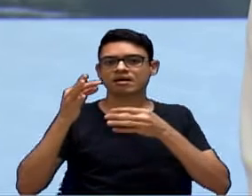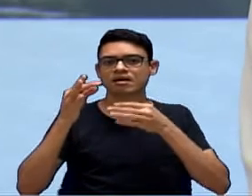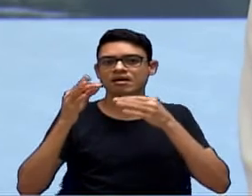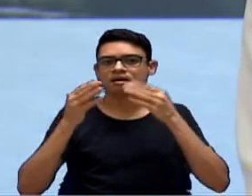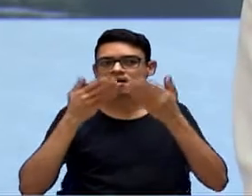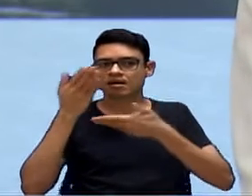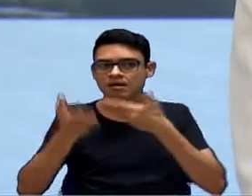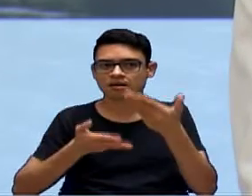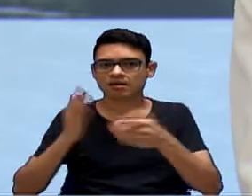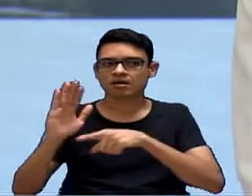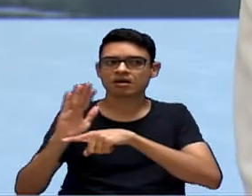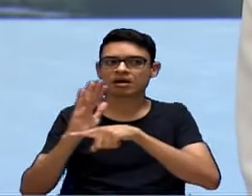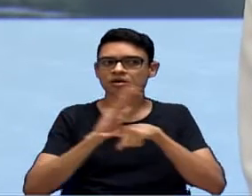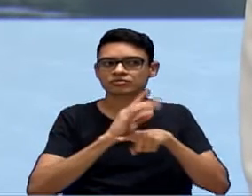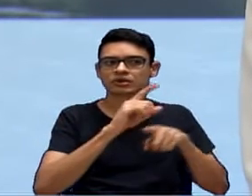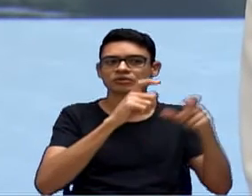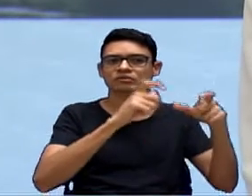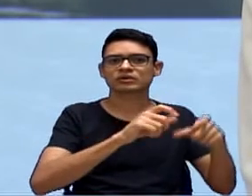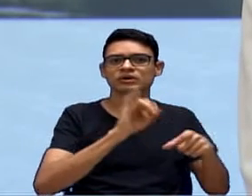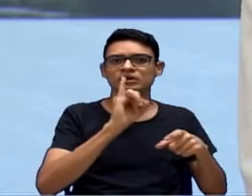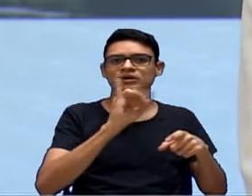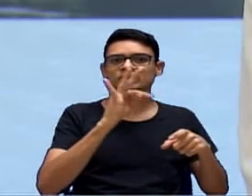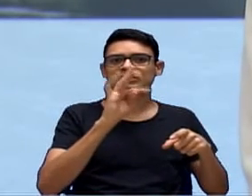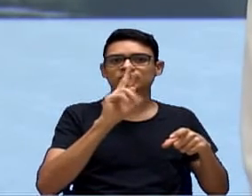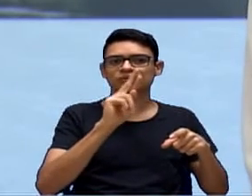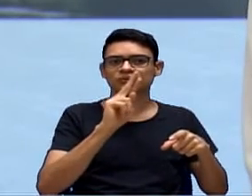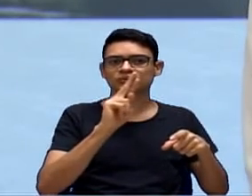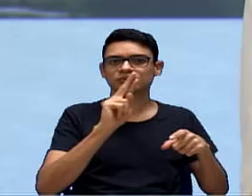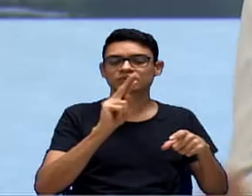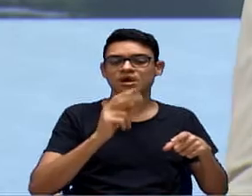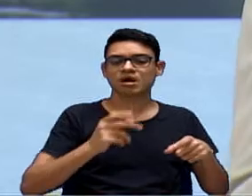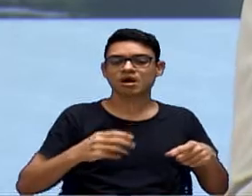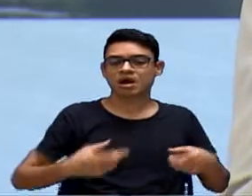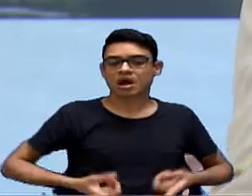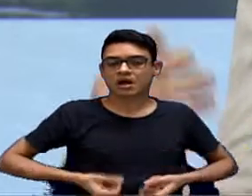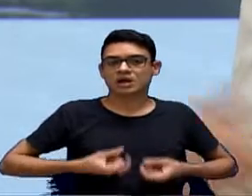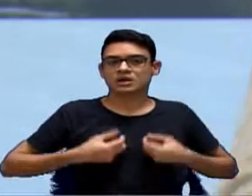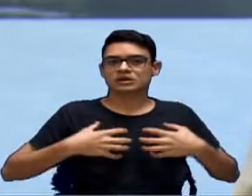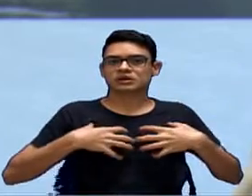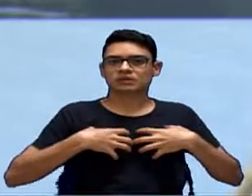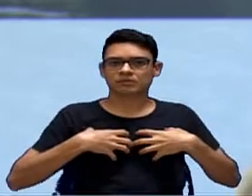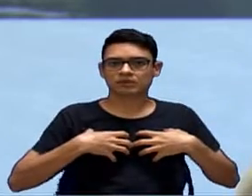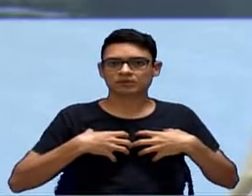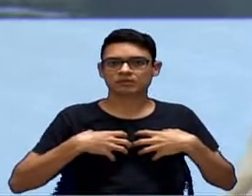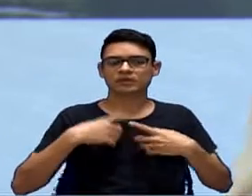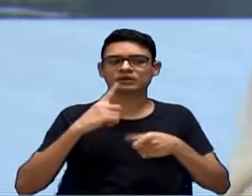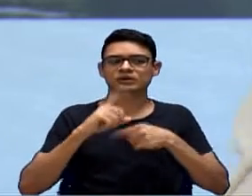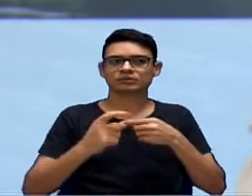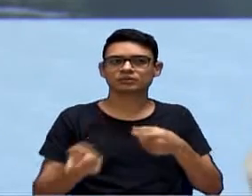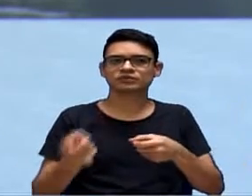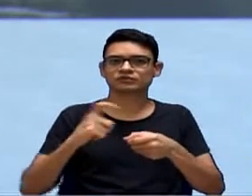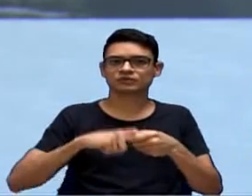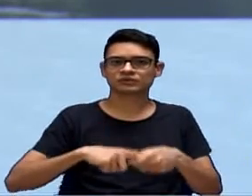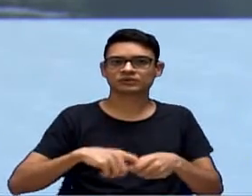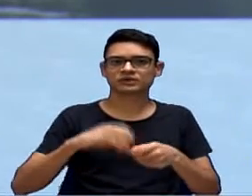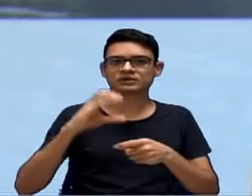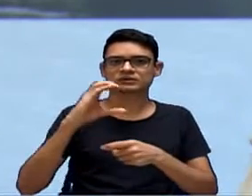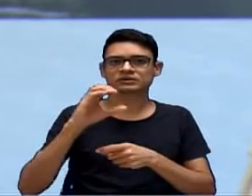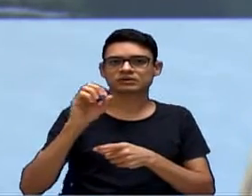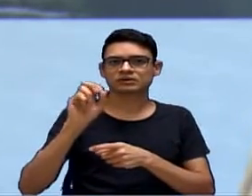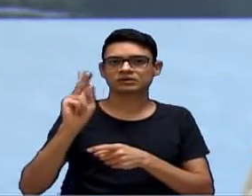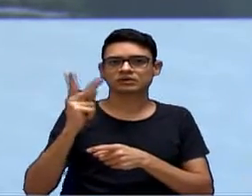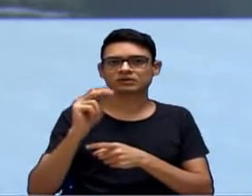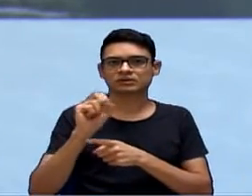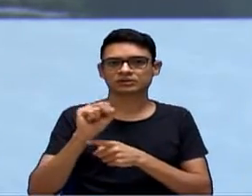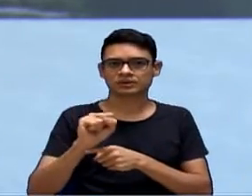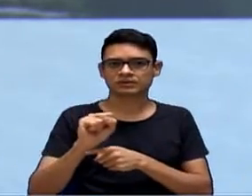Câncer de mama vai fazer a cirurgia em Itu e depois volta para o CHS. O CHS tem um ambulatório e